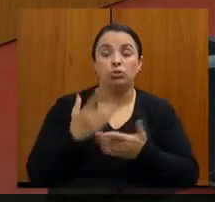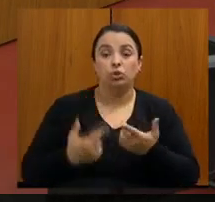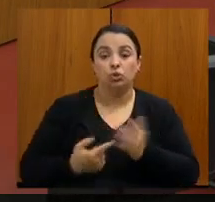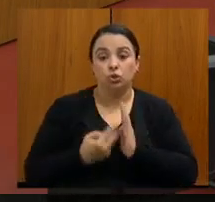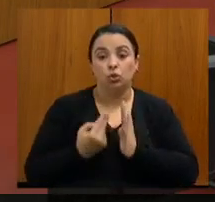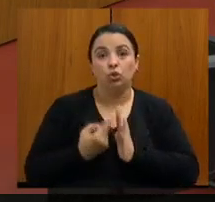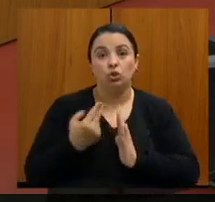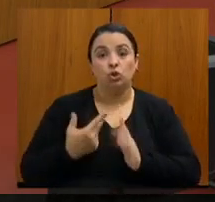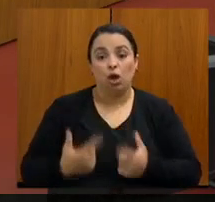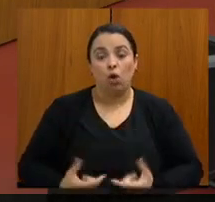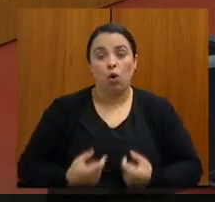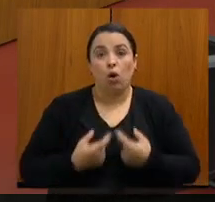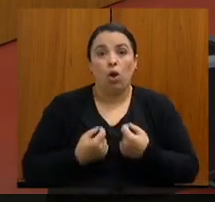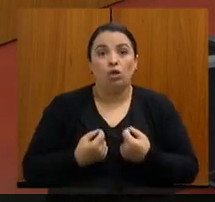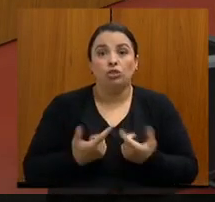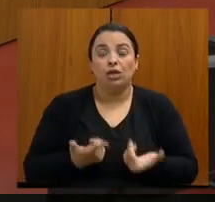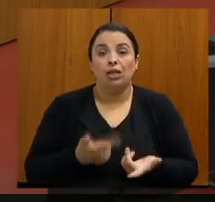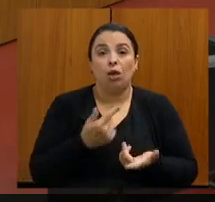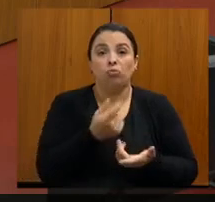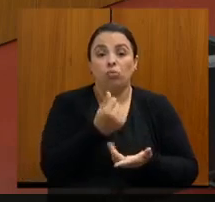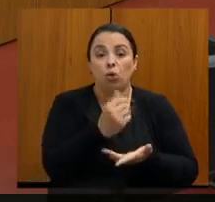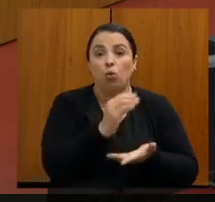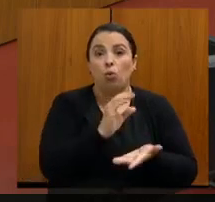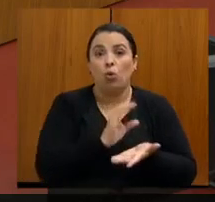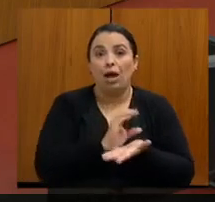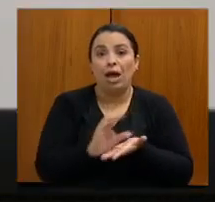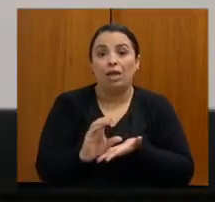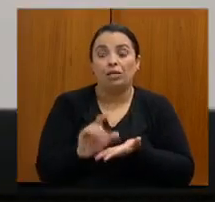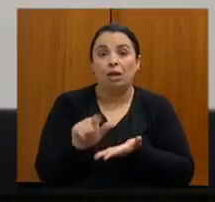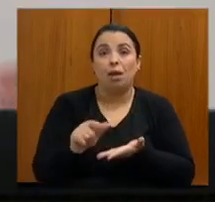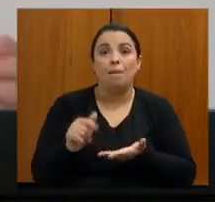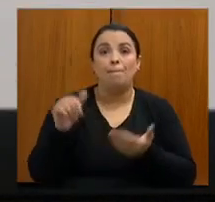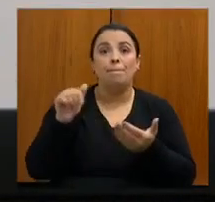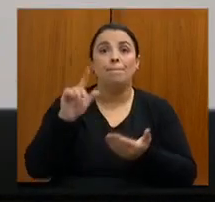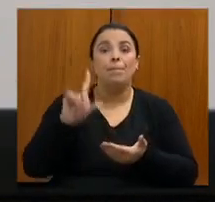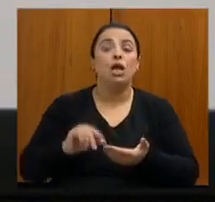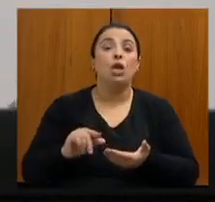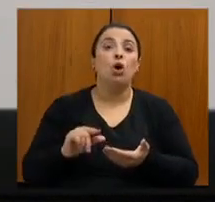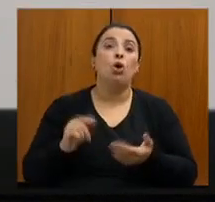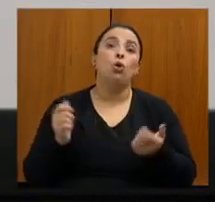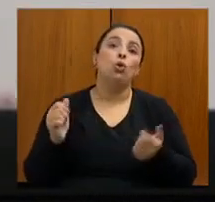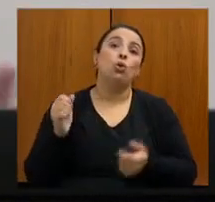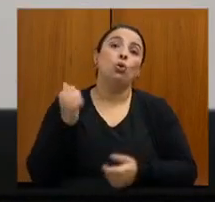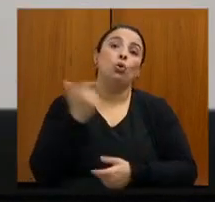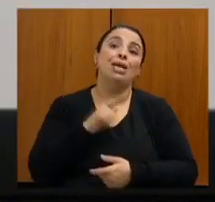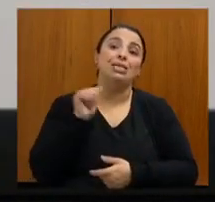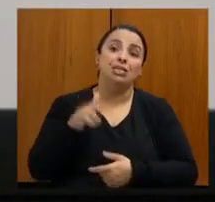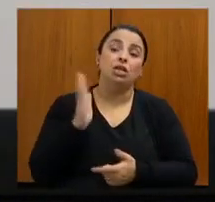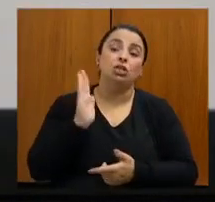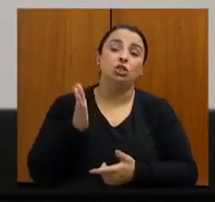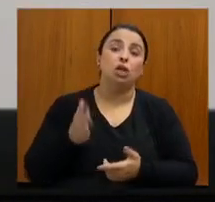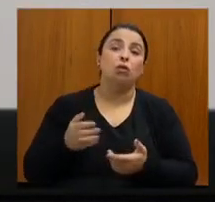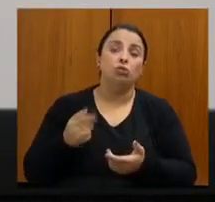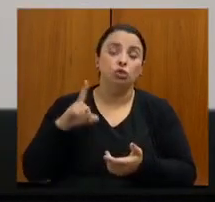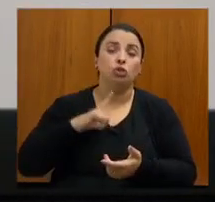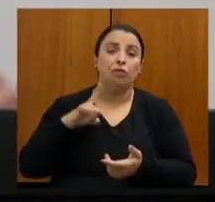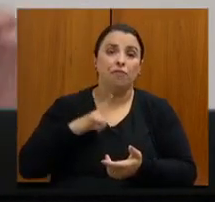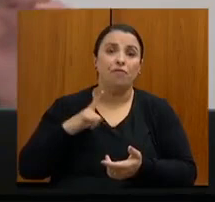infinitamente menor do que se o hospital fosse habilitado. Então, eu acredito que hoje criar um programa de